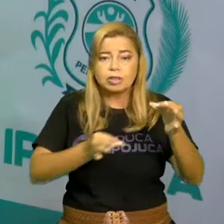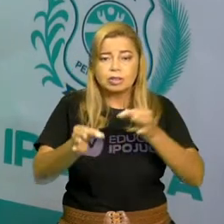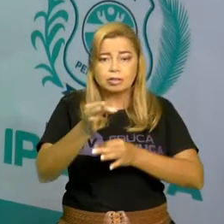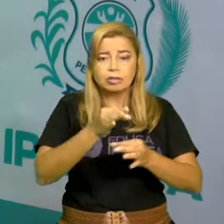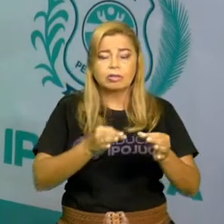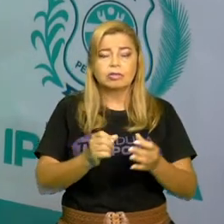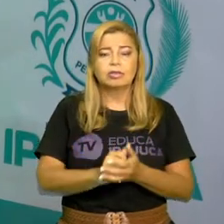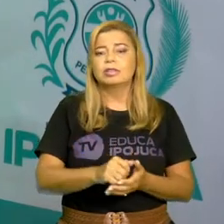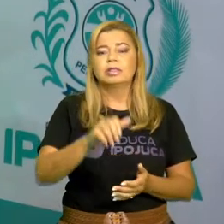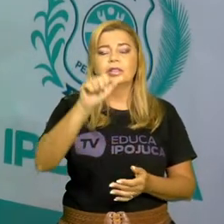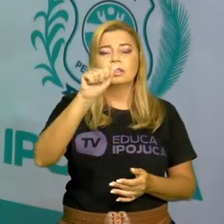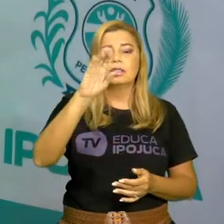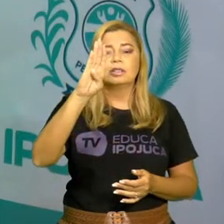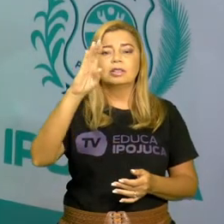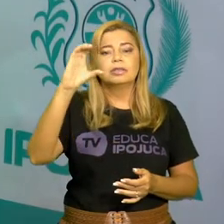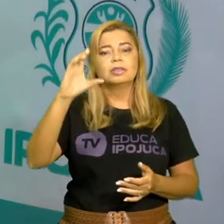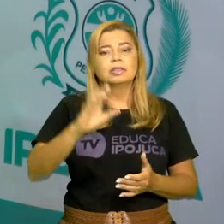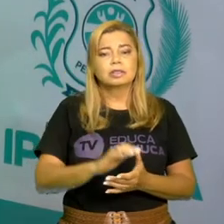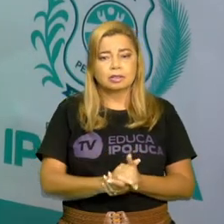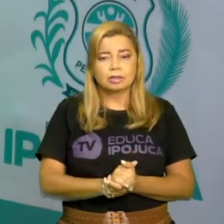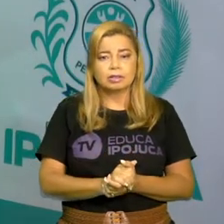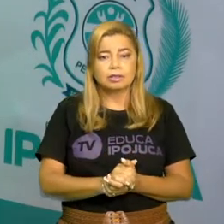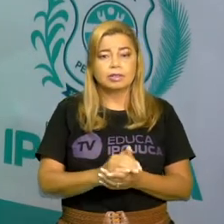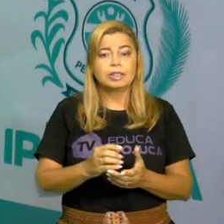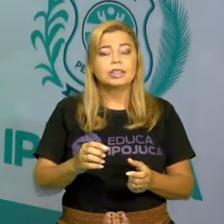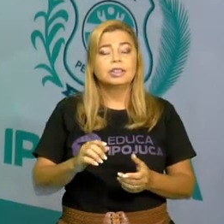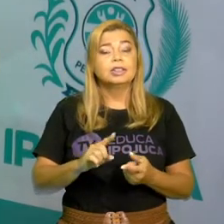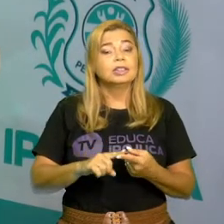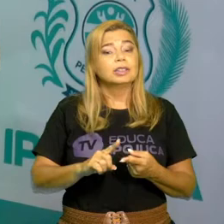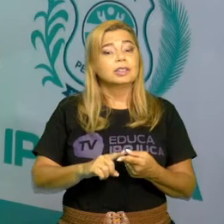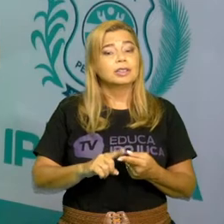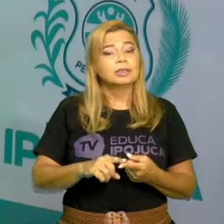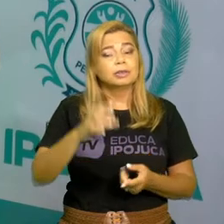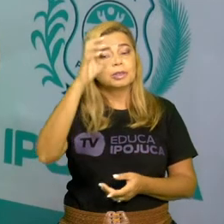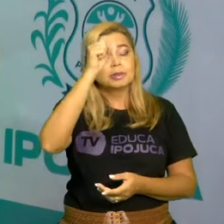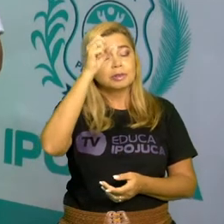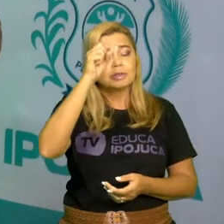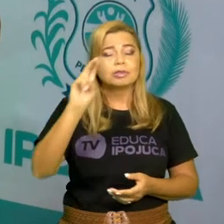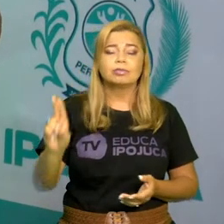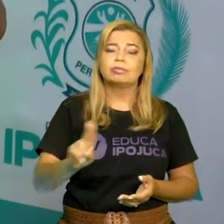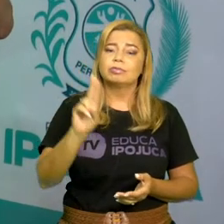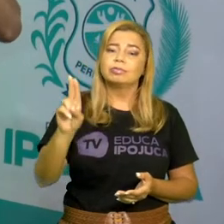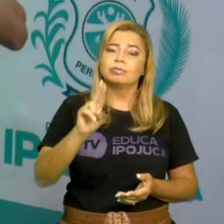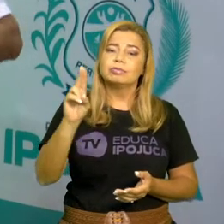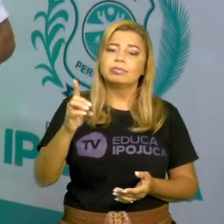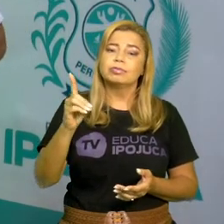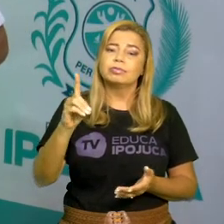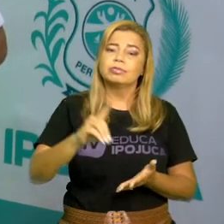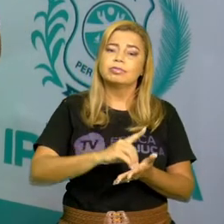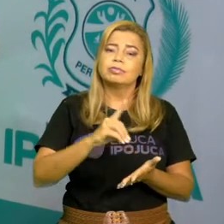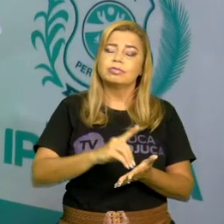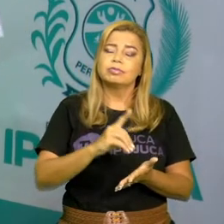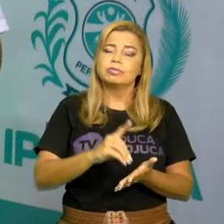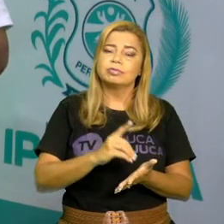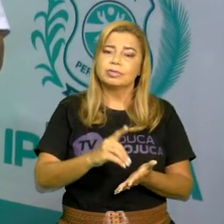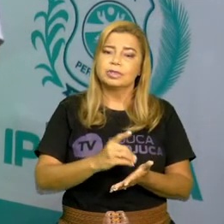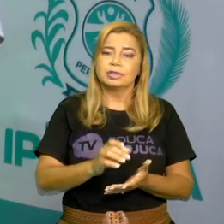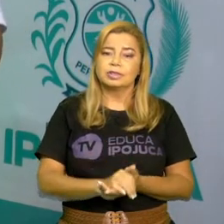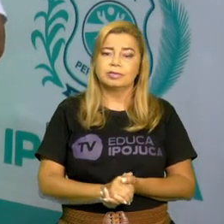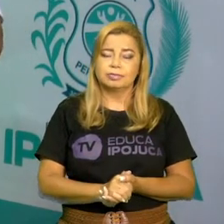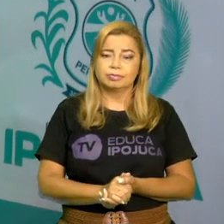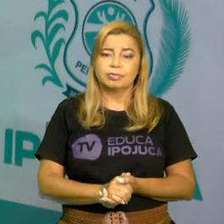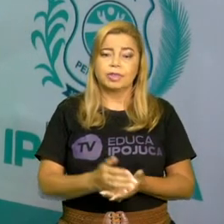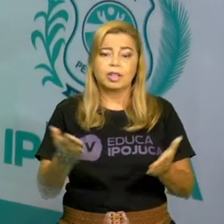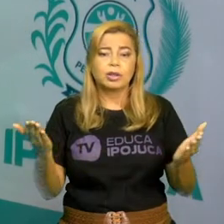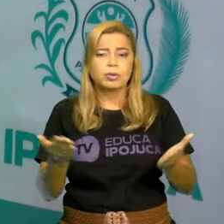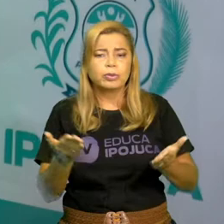vem aprendendo também como usar o nosso dicionário. Hoje em dia tem muita facilidade. Porque a gente está ali